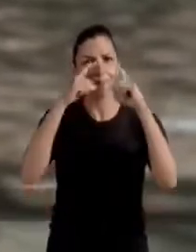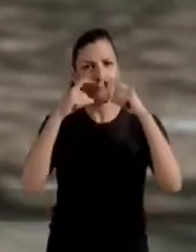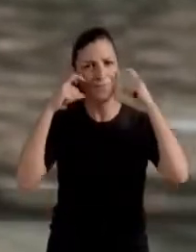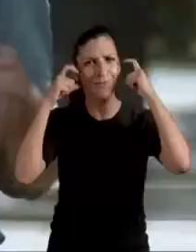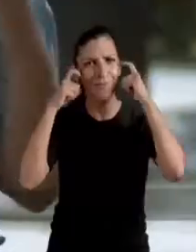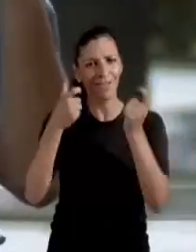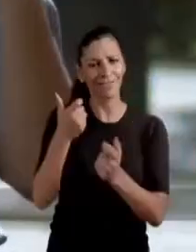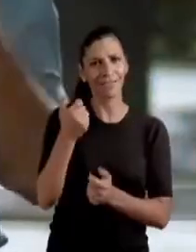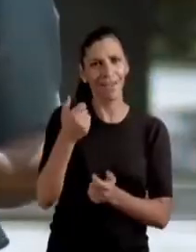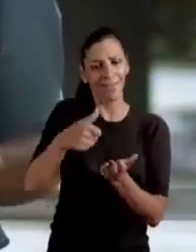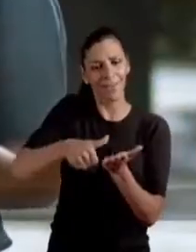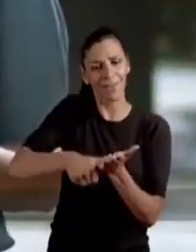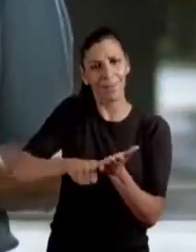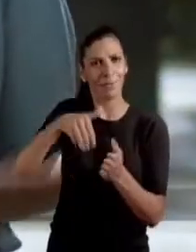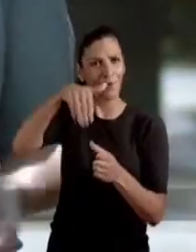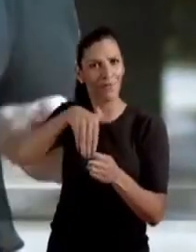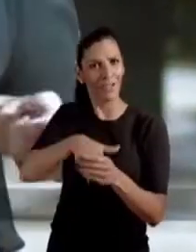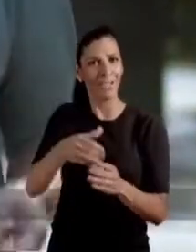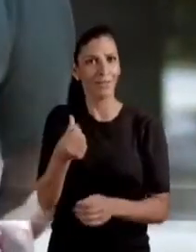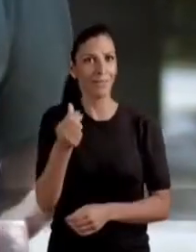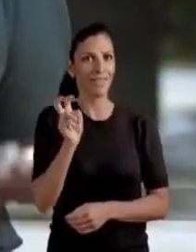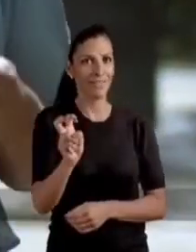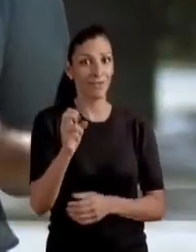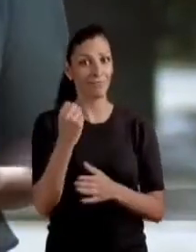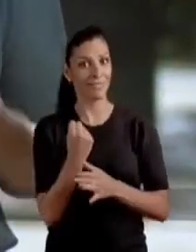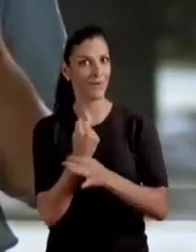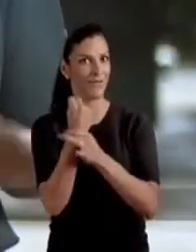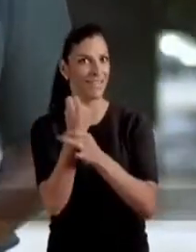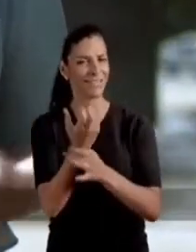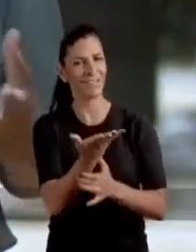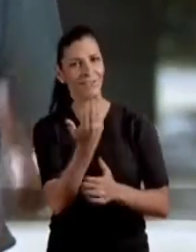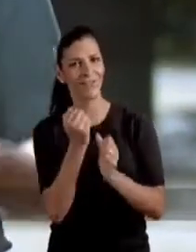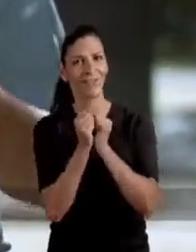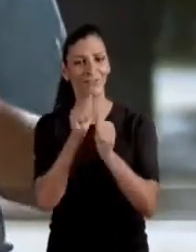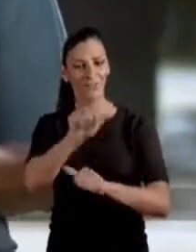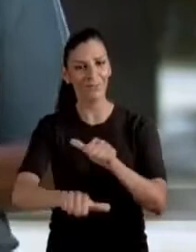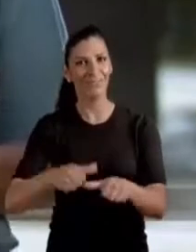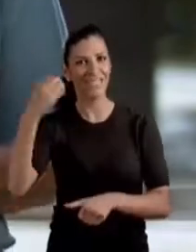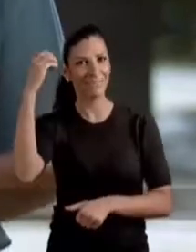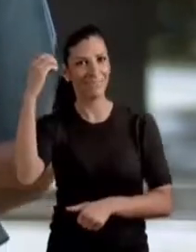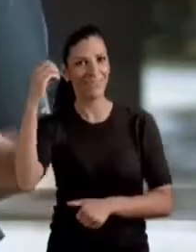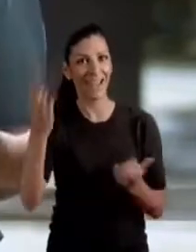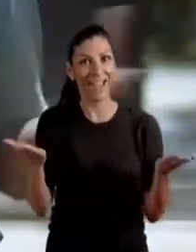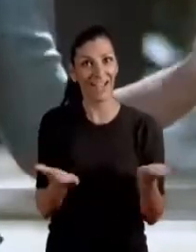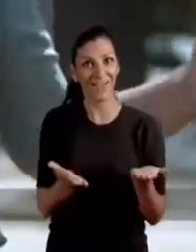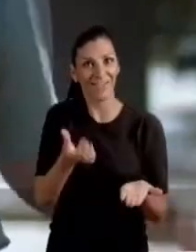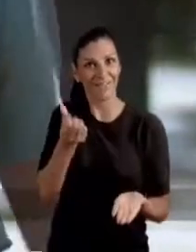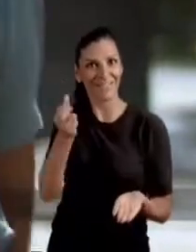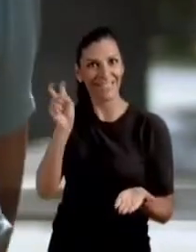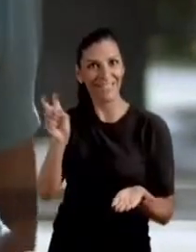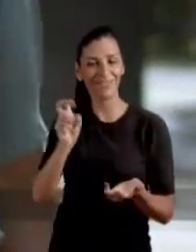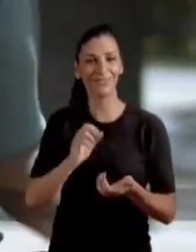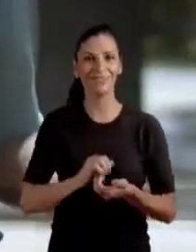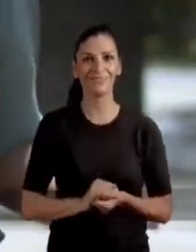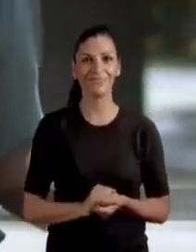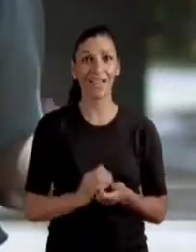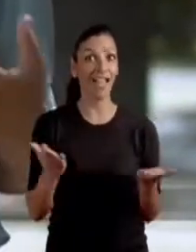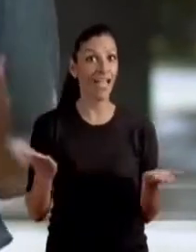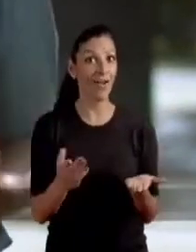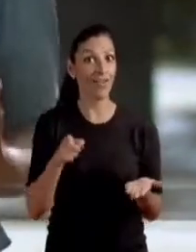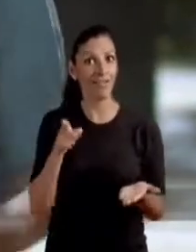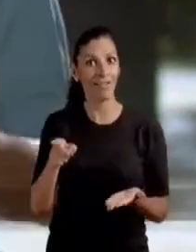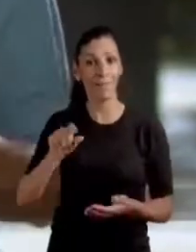e respeito. Pega tua máscara, caneta e documento pra votar 65 em segurança. Vem com a gente e muda em Porto Alegre.